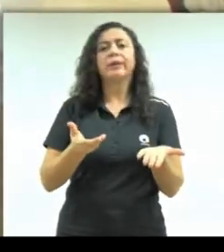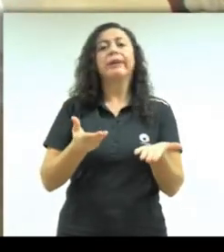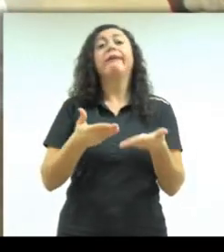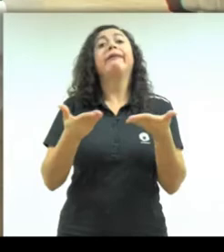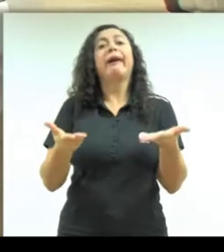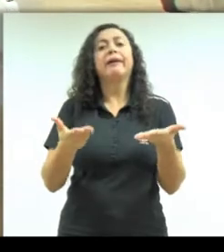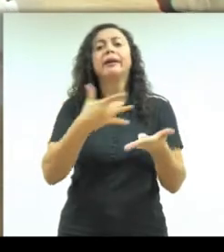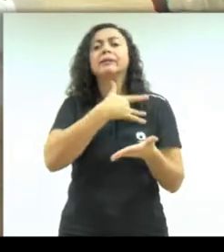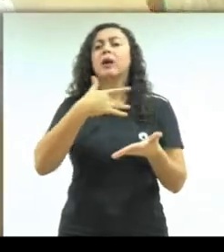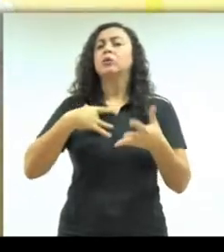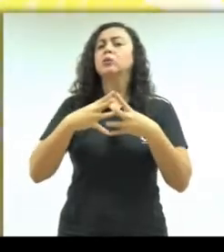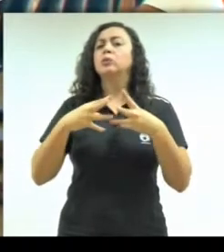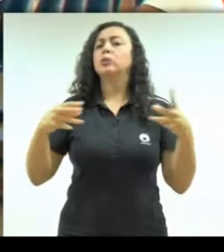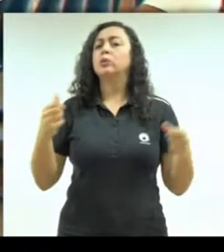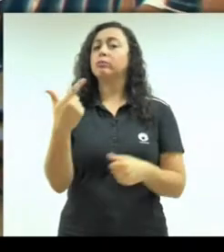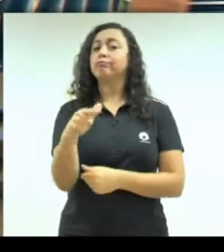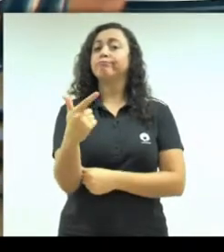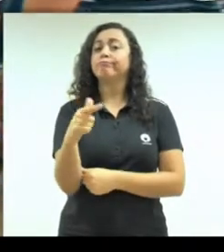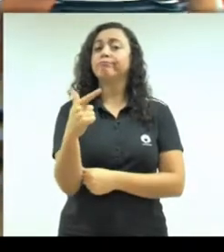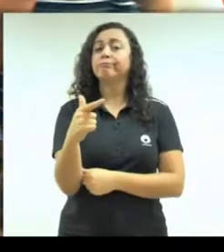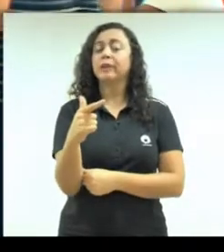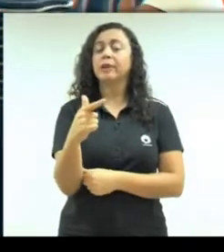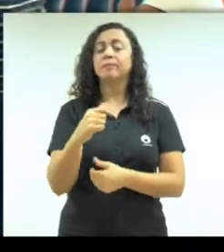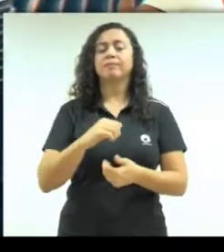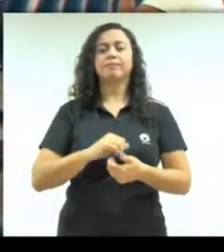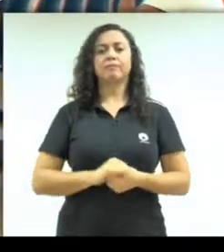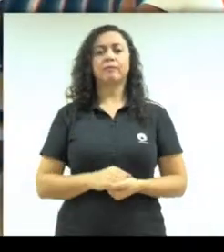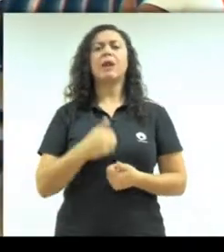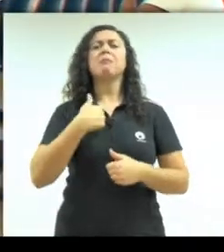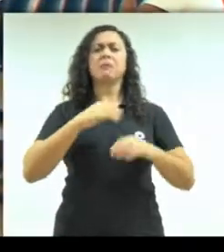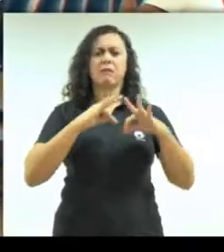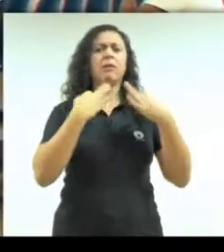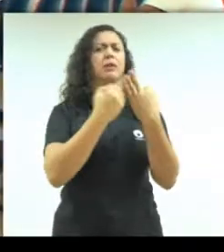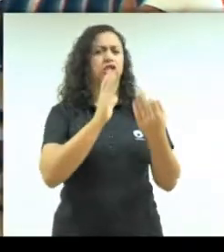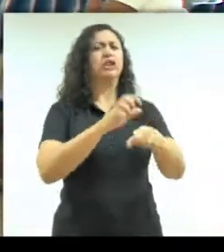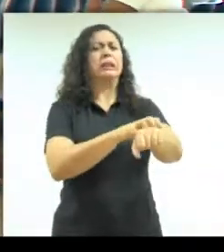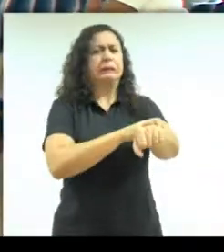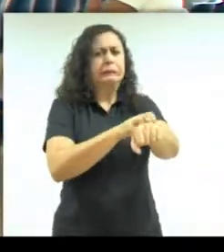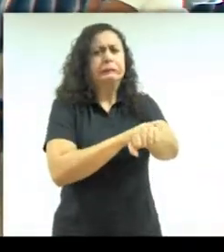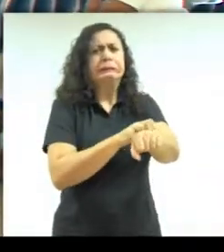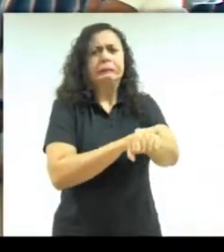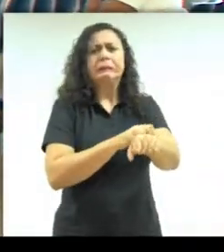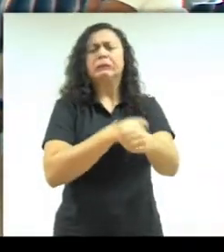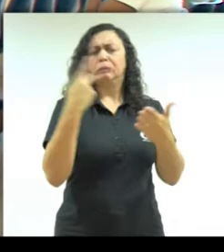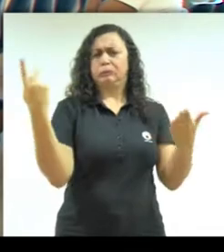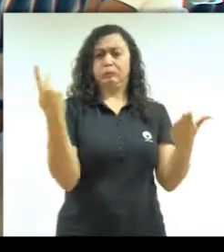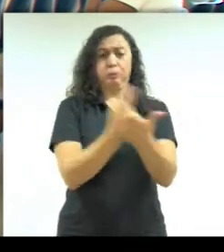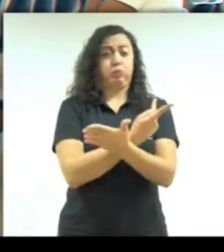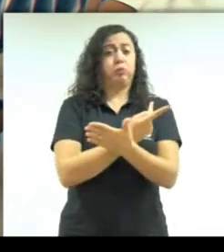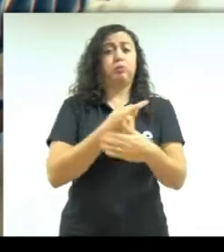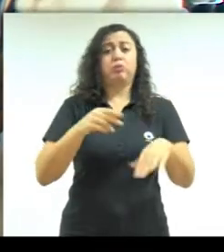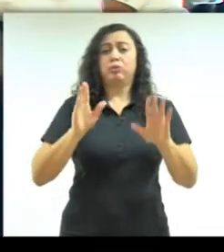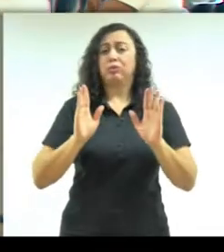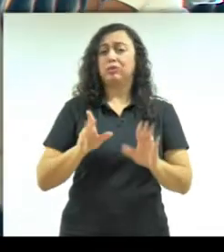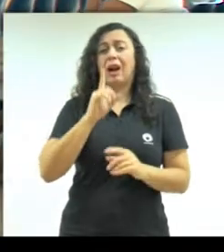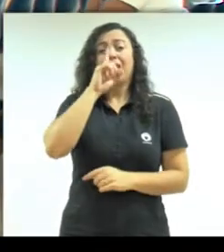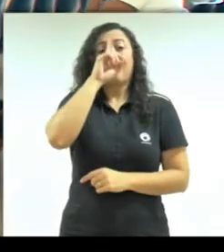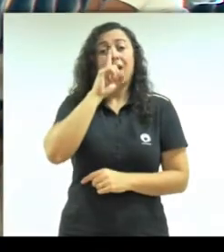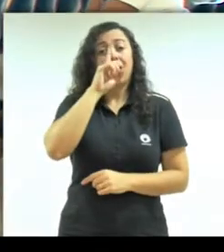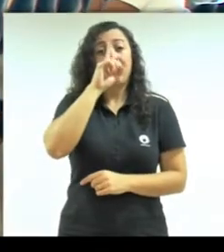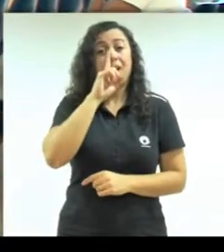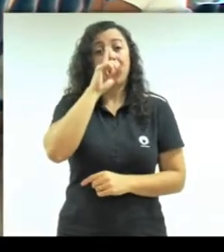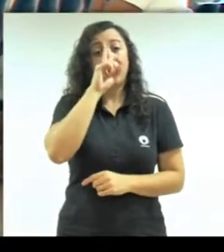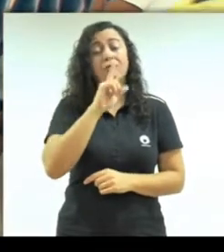não vai ser efetivo. Porque já houve casos de alergia na família, já houve casos graves